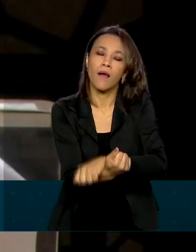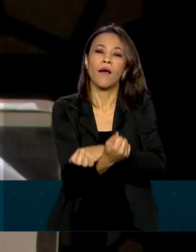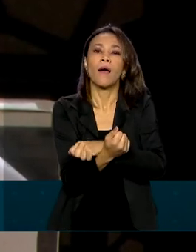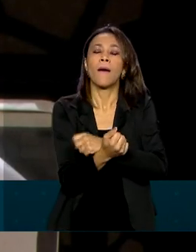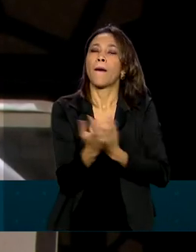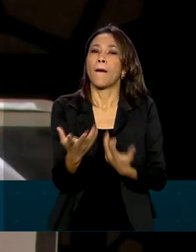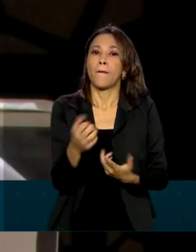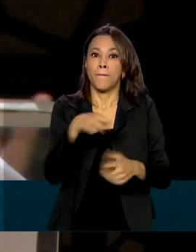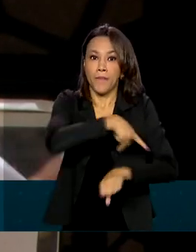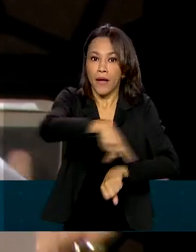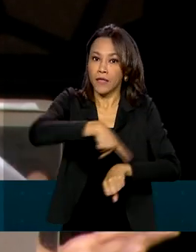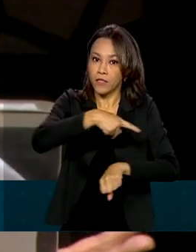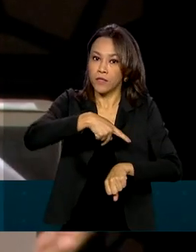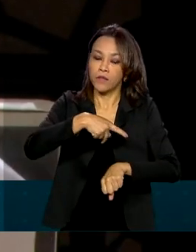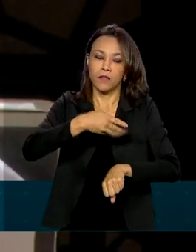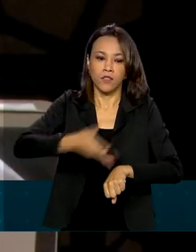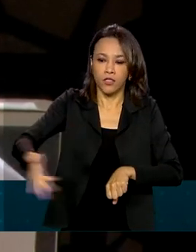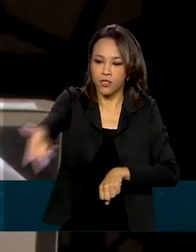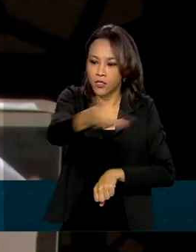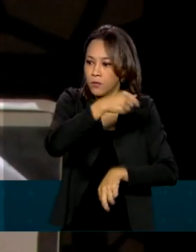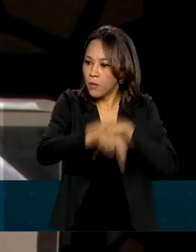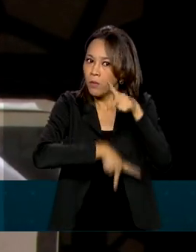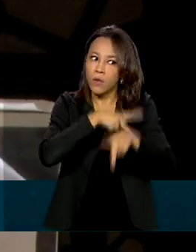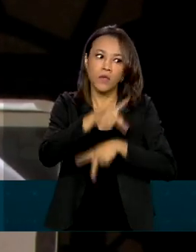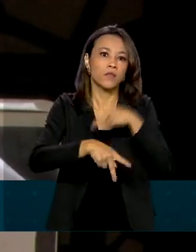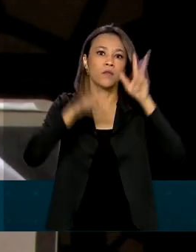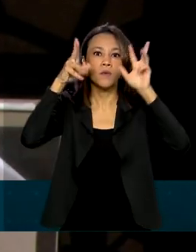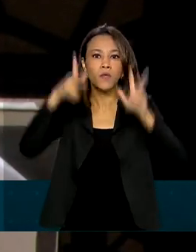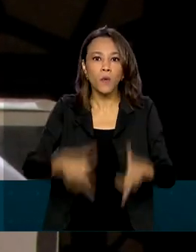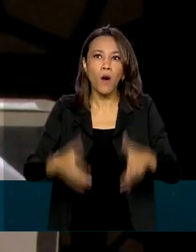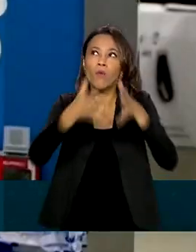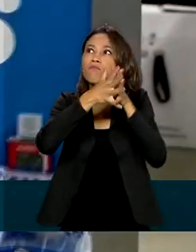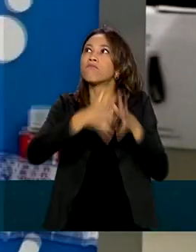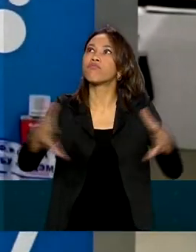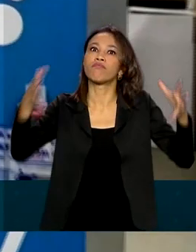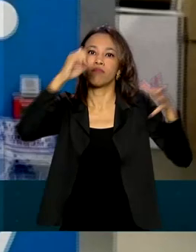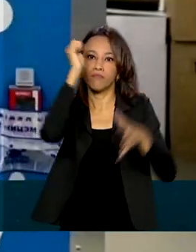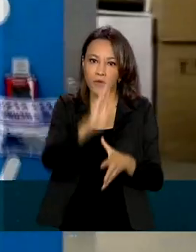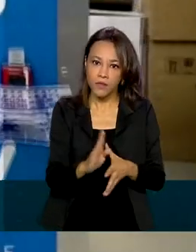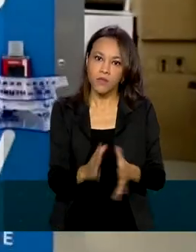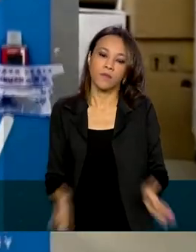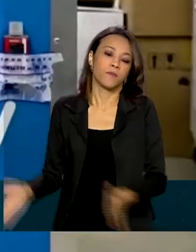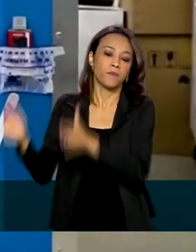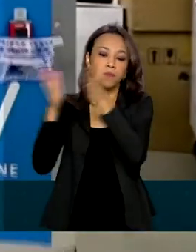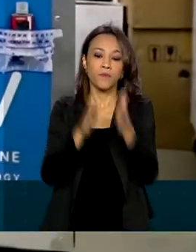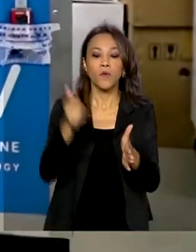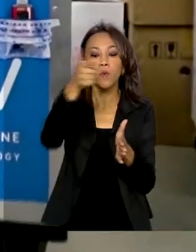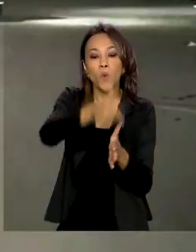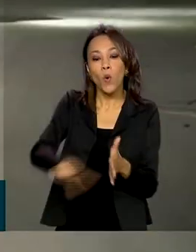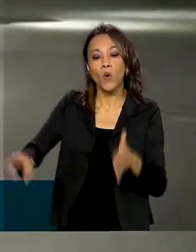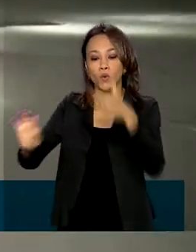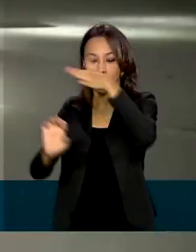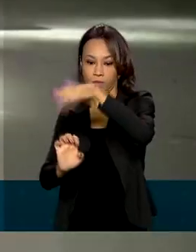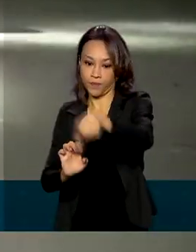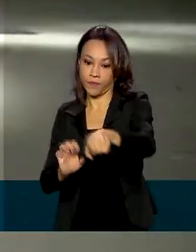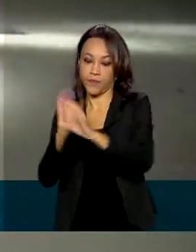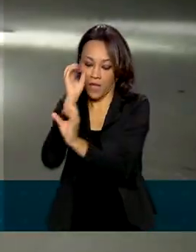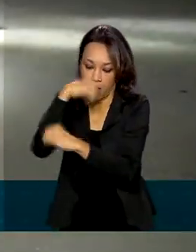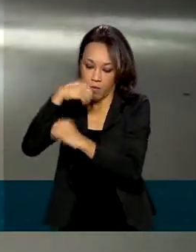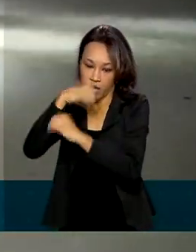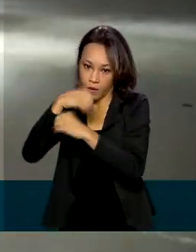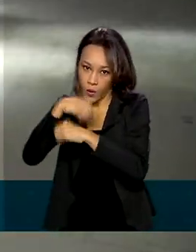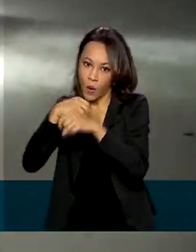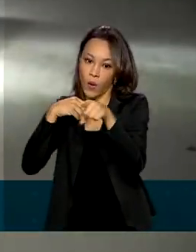população do tamanho do nosso país. Já o laboratório União Química, que produz a